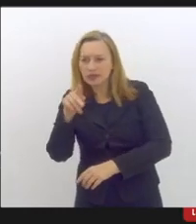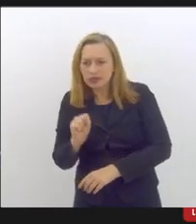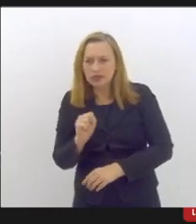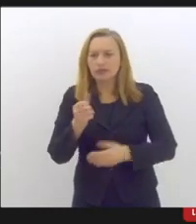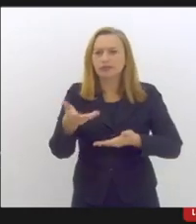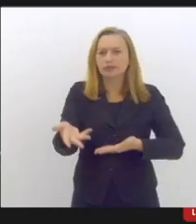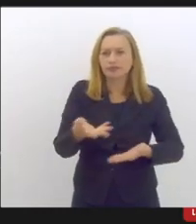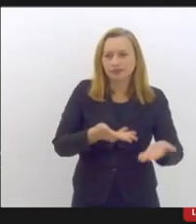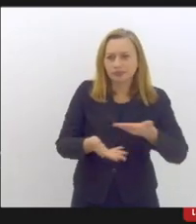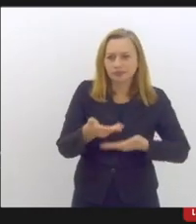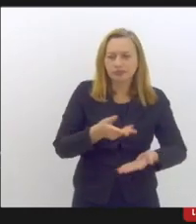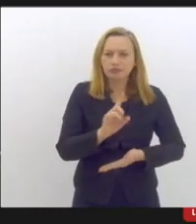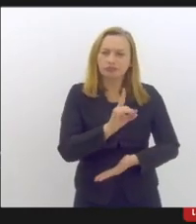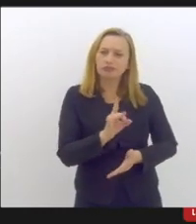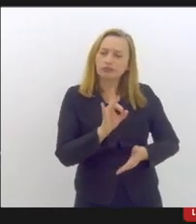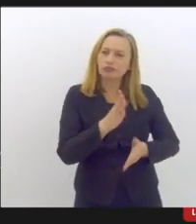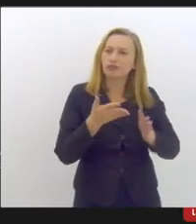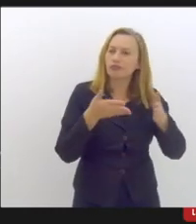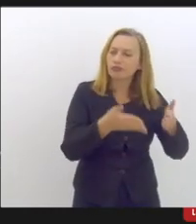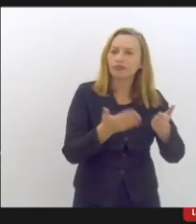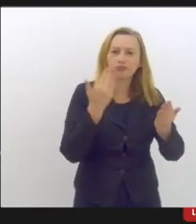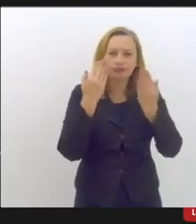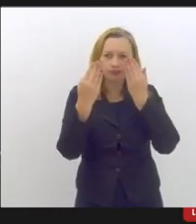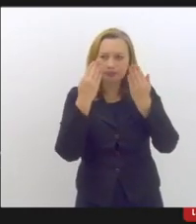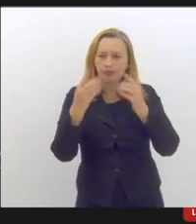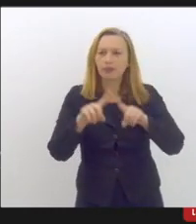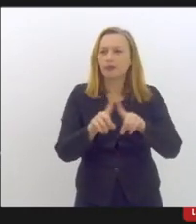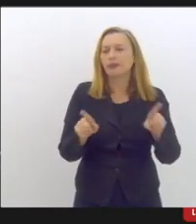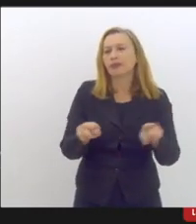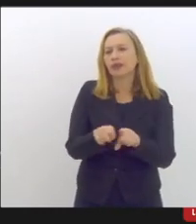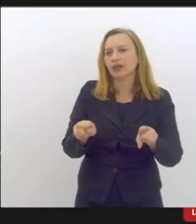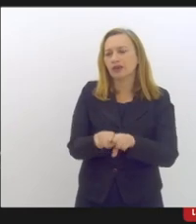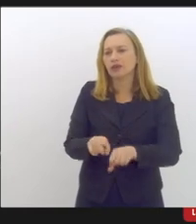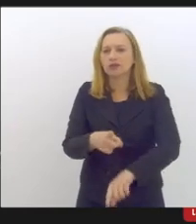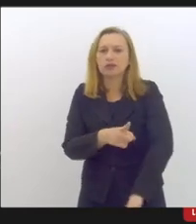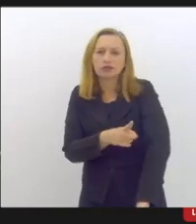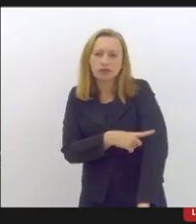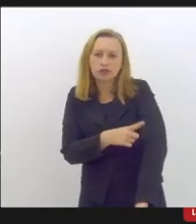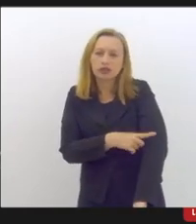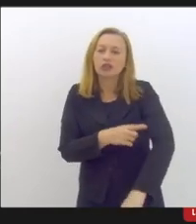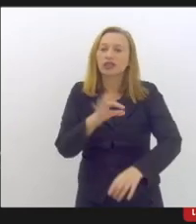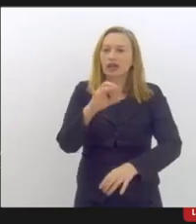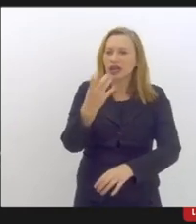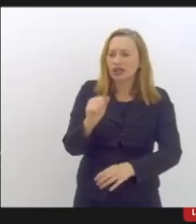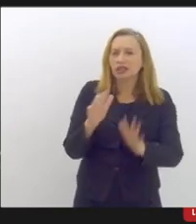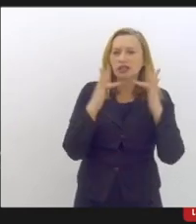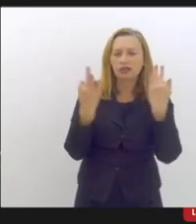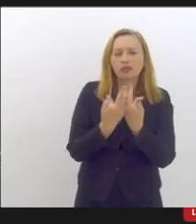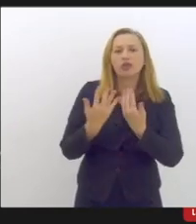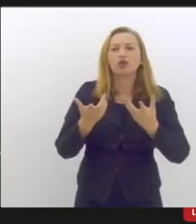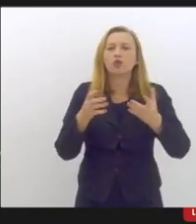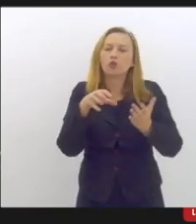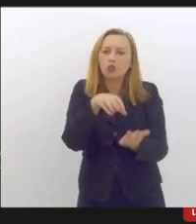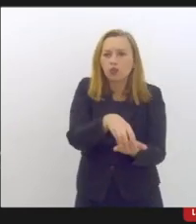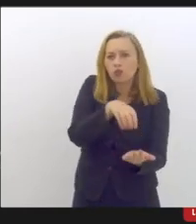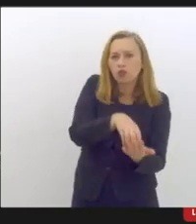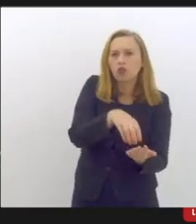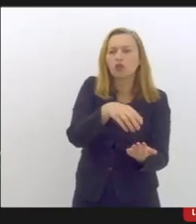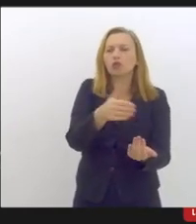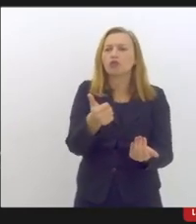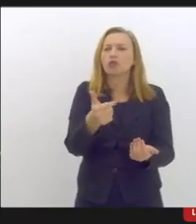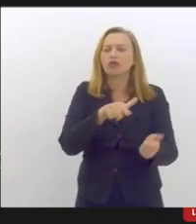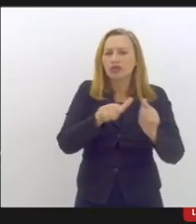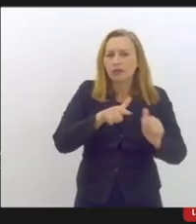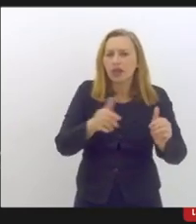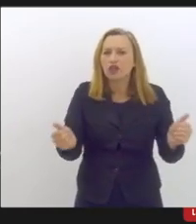parceiros não só né na rede de atenção social mas também na atenção primária nas clínicas da família uma rede pra trabalhar